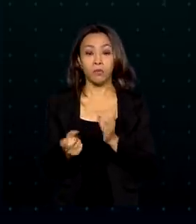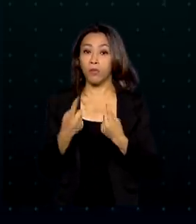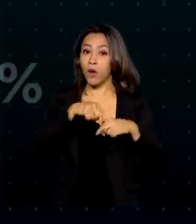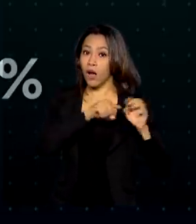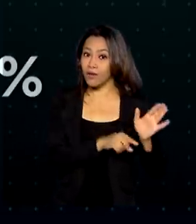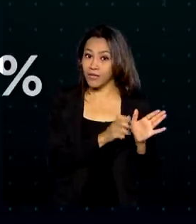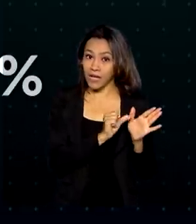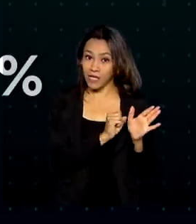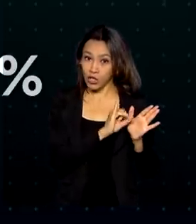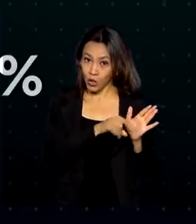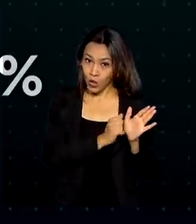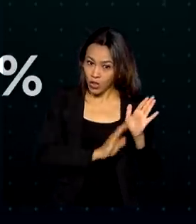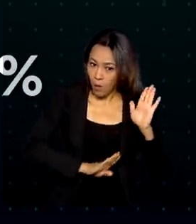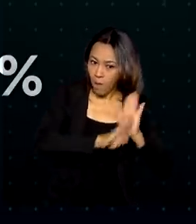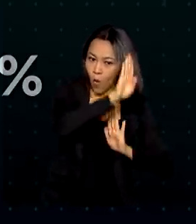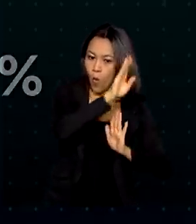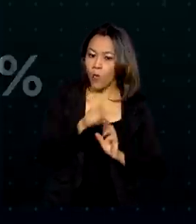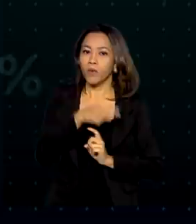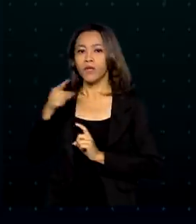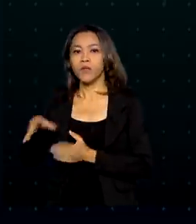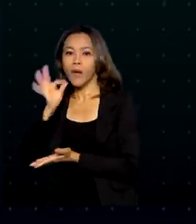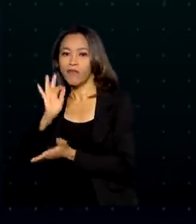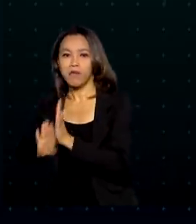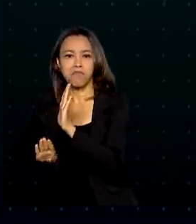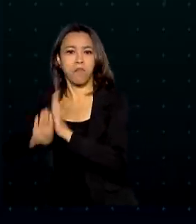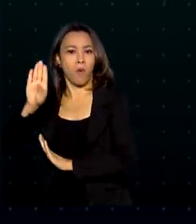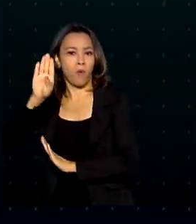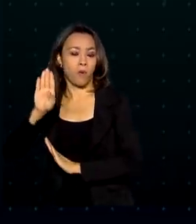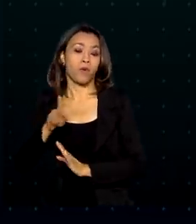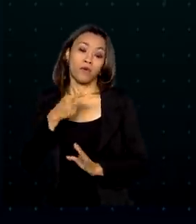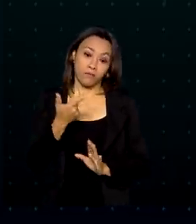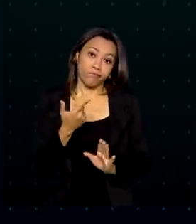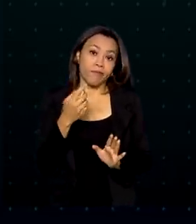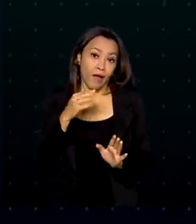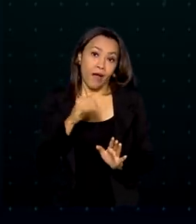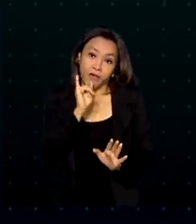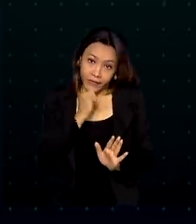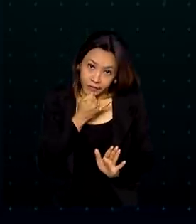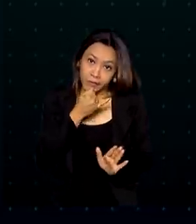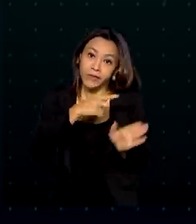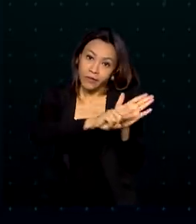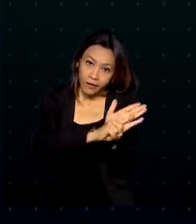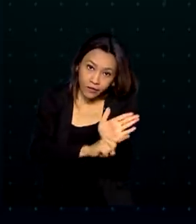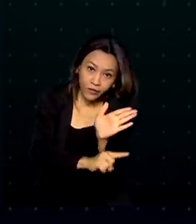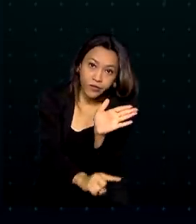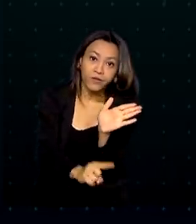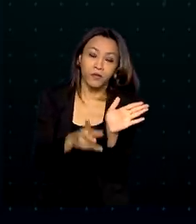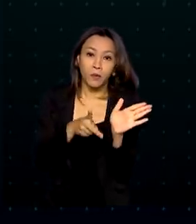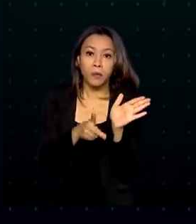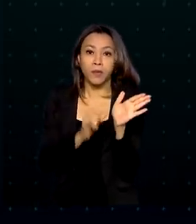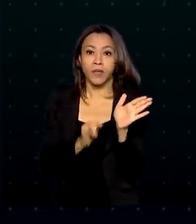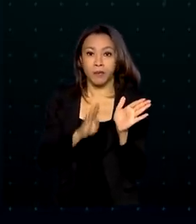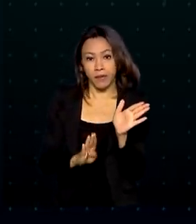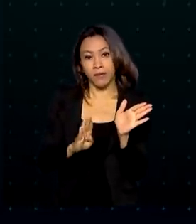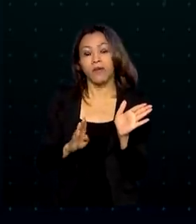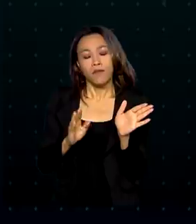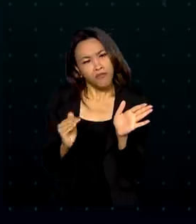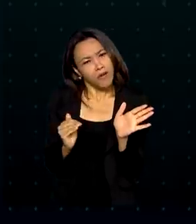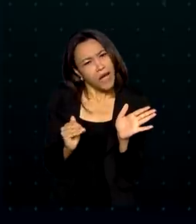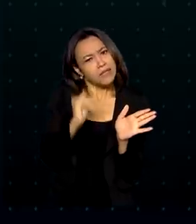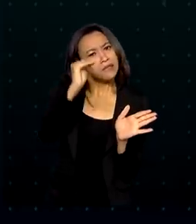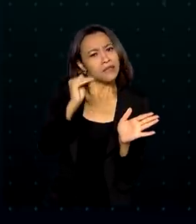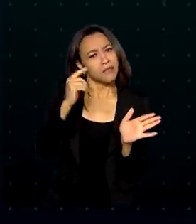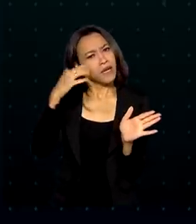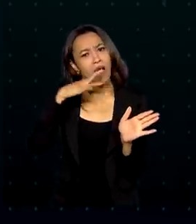safras recórdes da soja e do café. Apesar dos números negativos, o resultado do PIB ficou acima de algumas previsões que